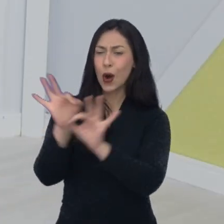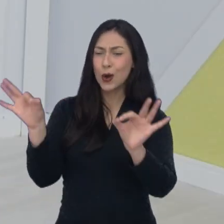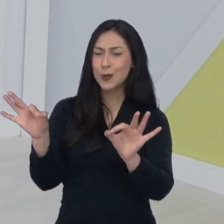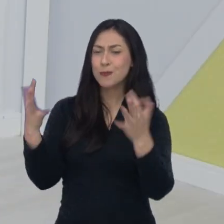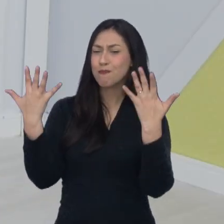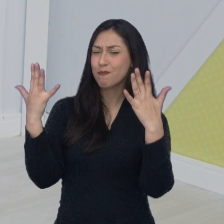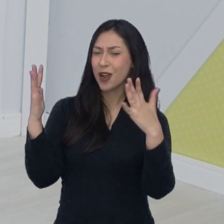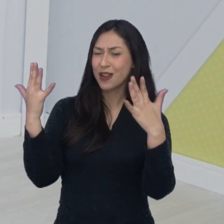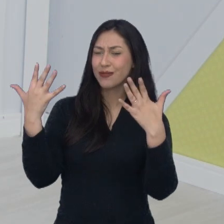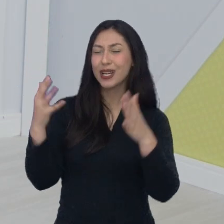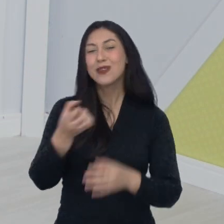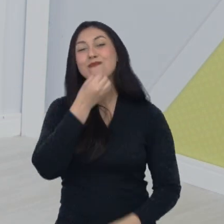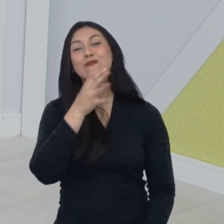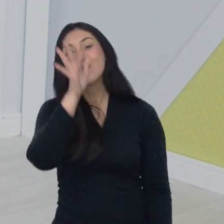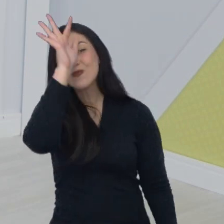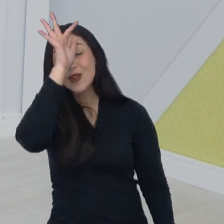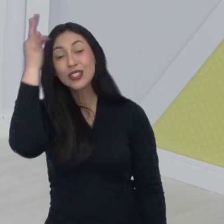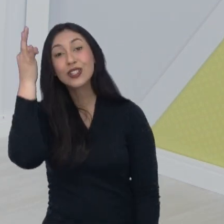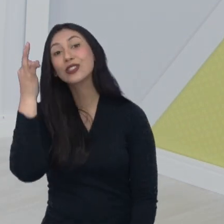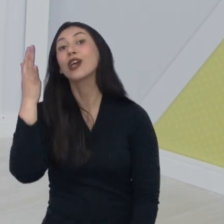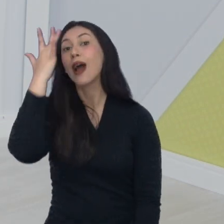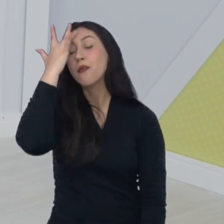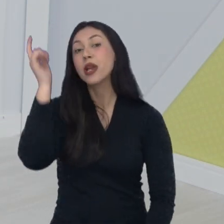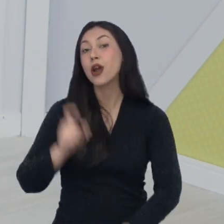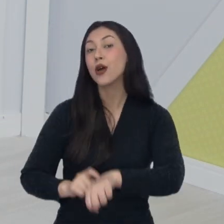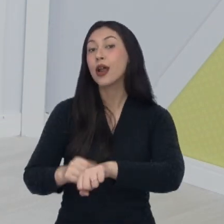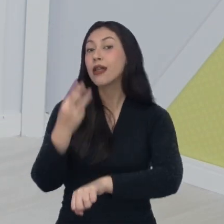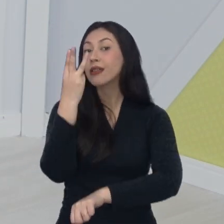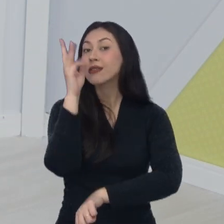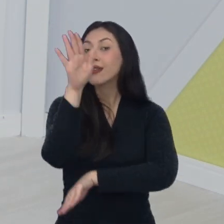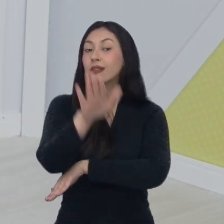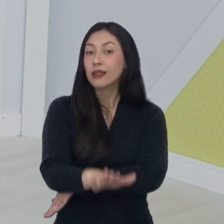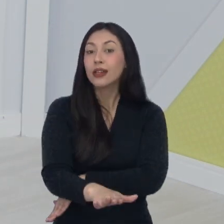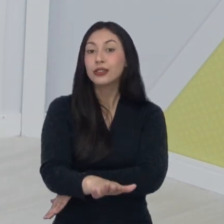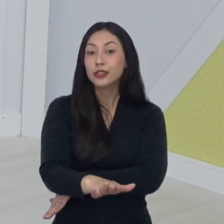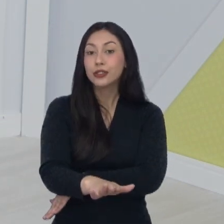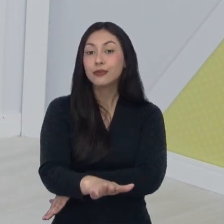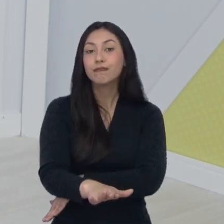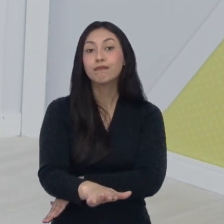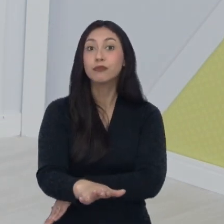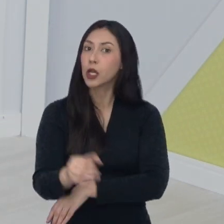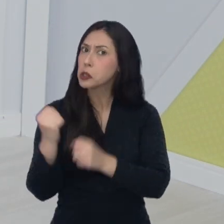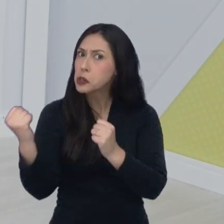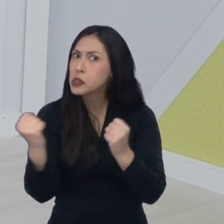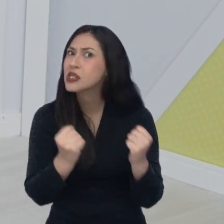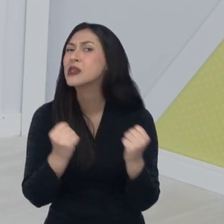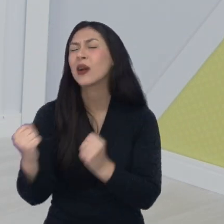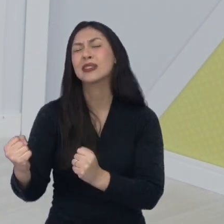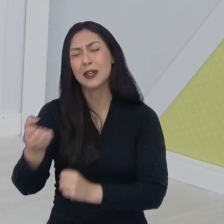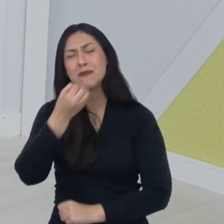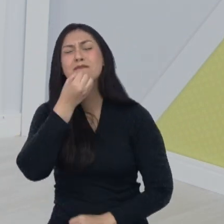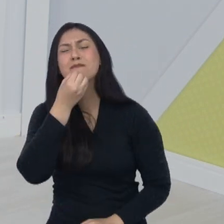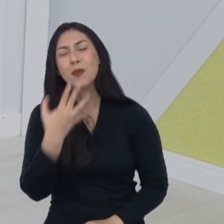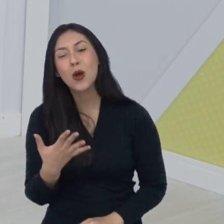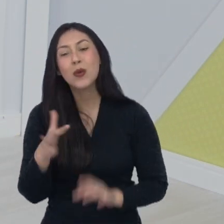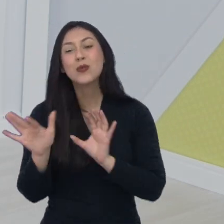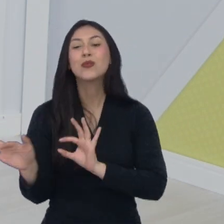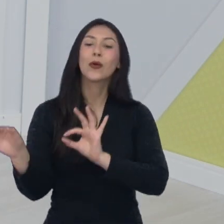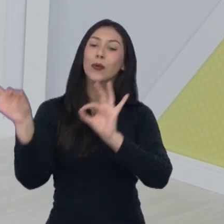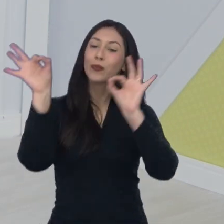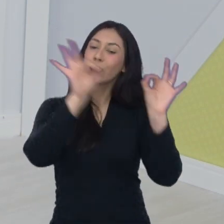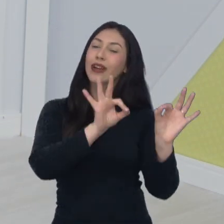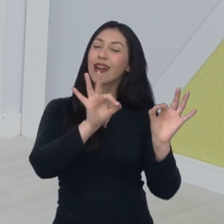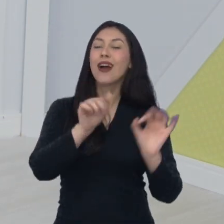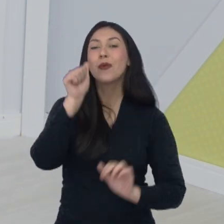Que beleza. Sucesso pras meninas amanhã, três da tarde, estádio do João do Pulo. Prestigia as meninas. Vale a pena você acompanhar o